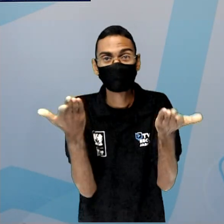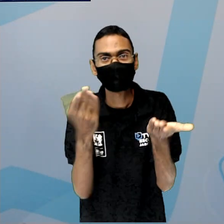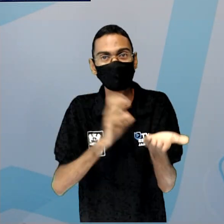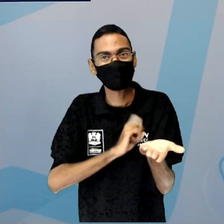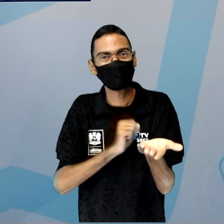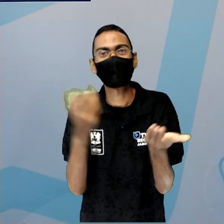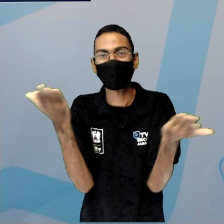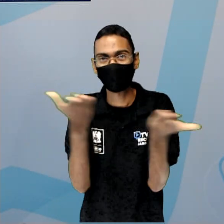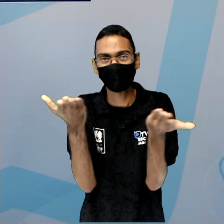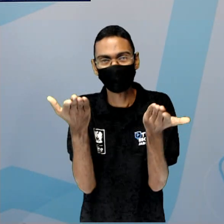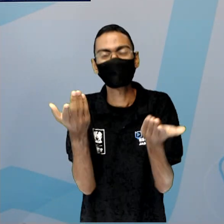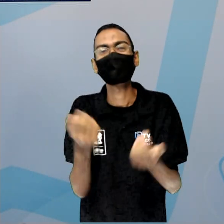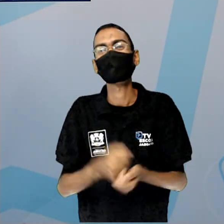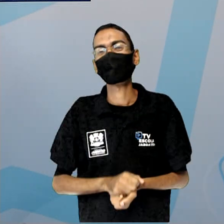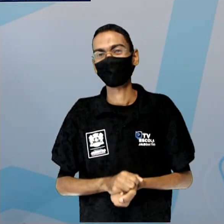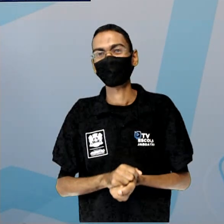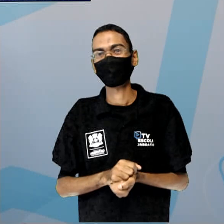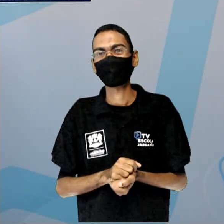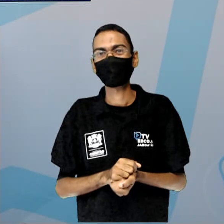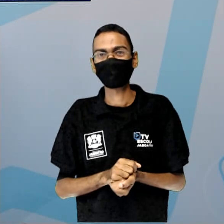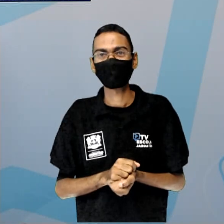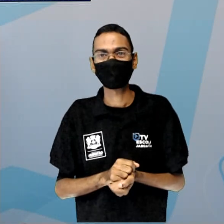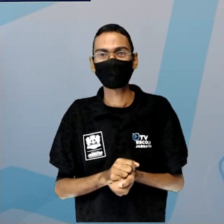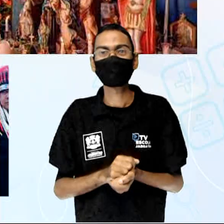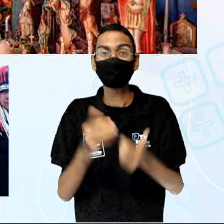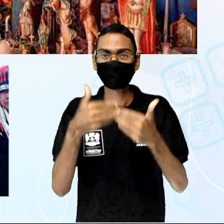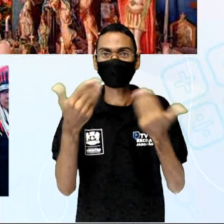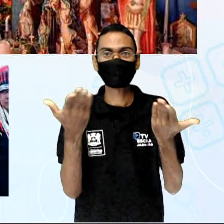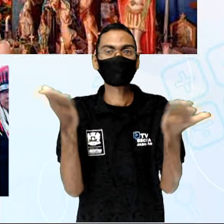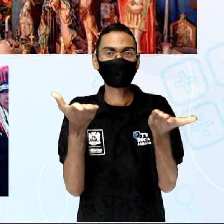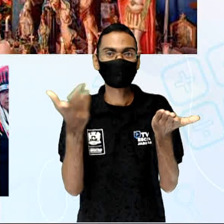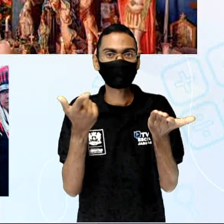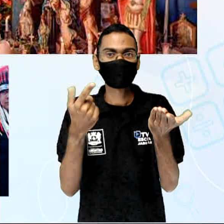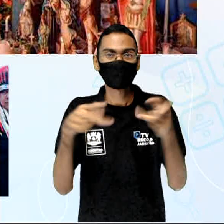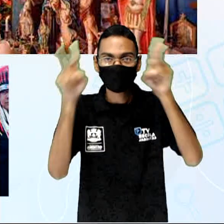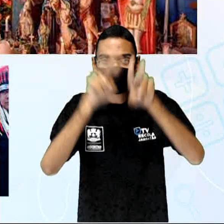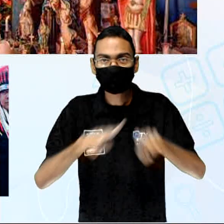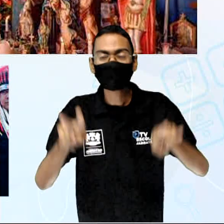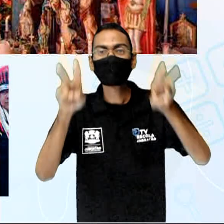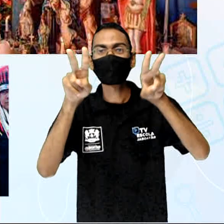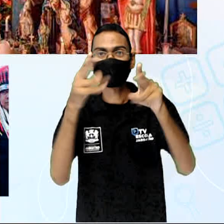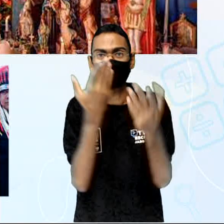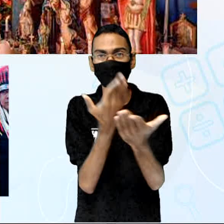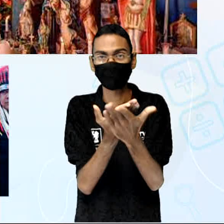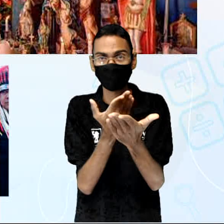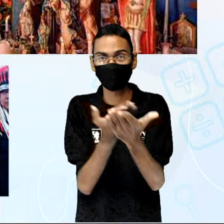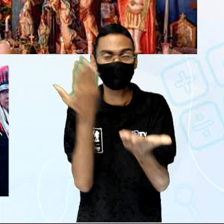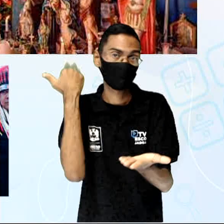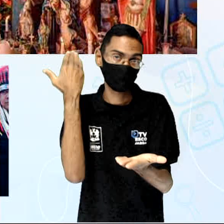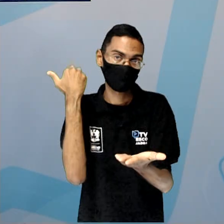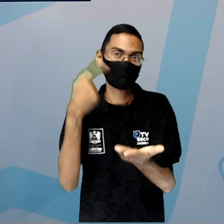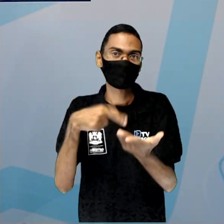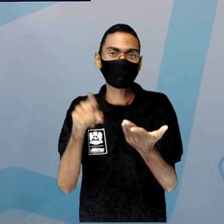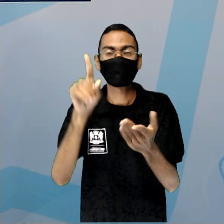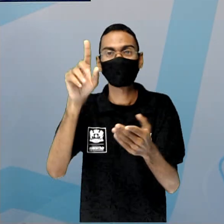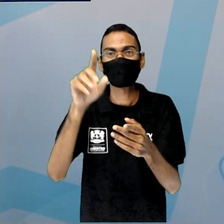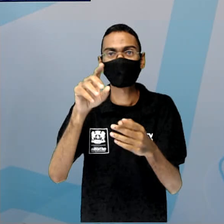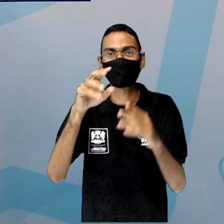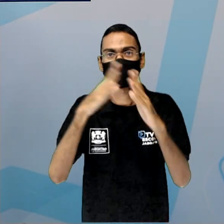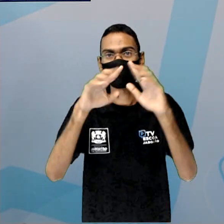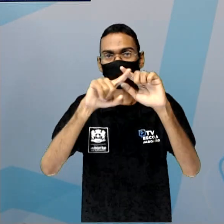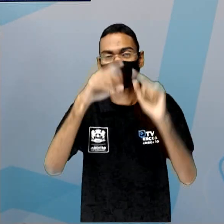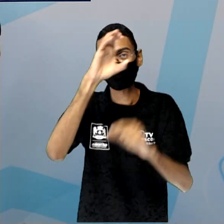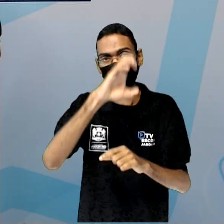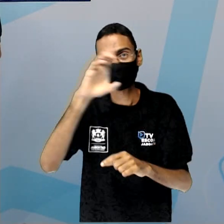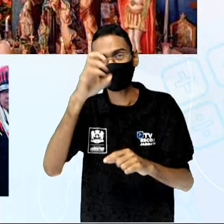mas é assim mesmo. Vamos lá então? A gente tinha visto no aula anterior, quando a Igreja Católica chega no